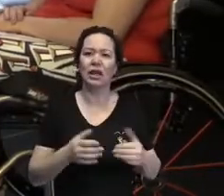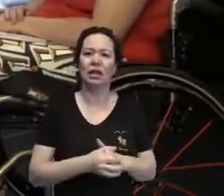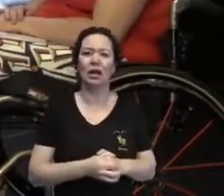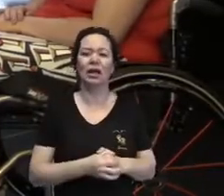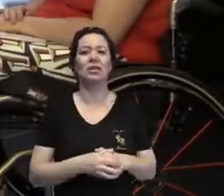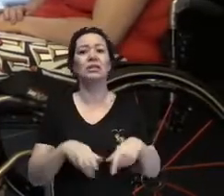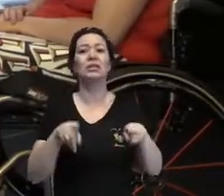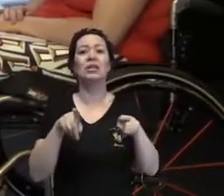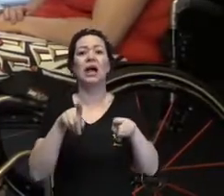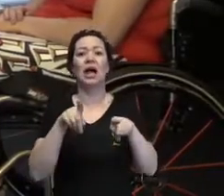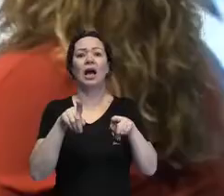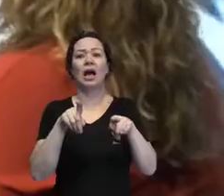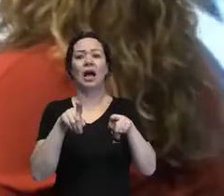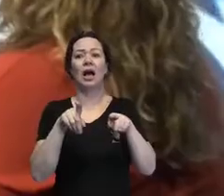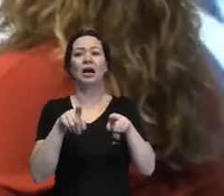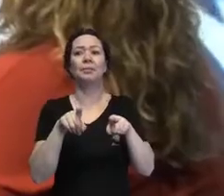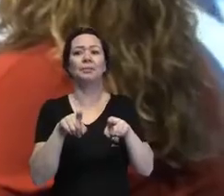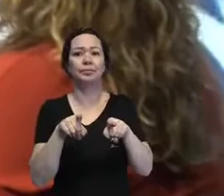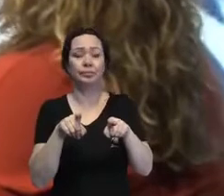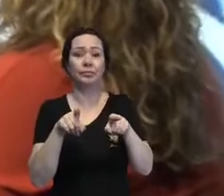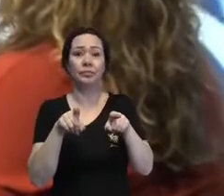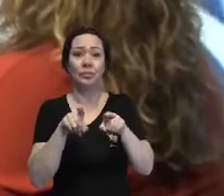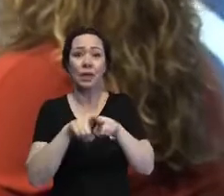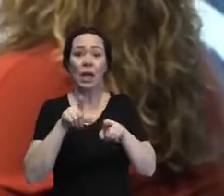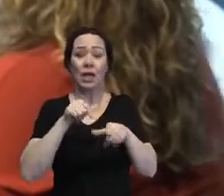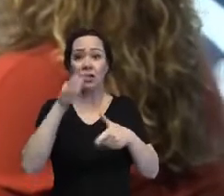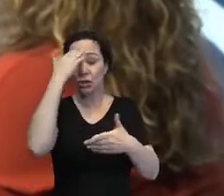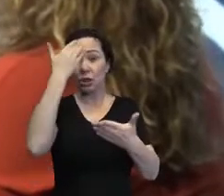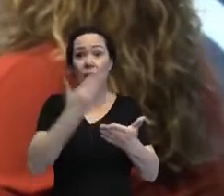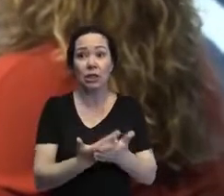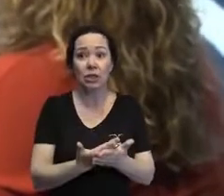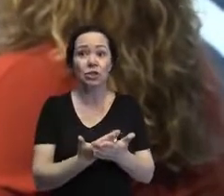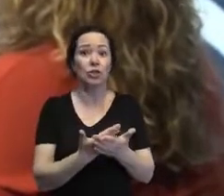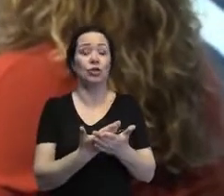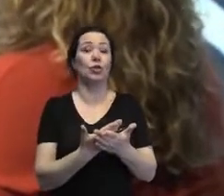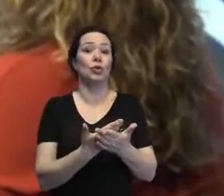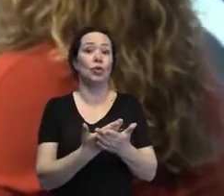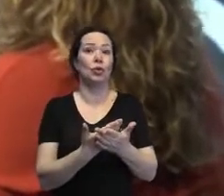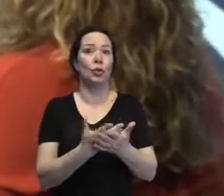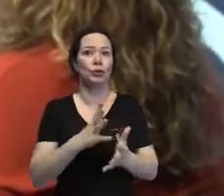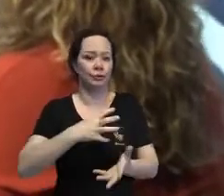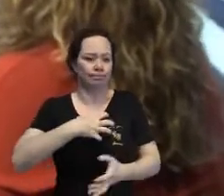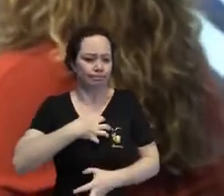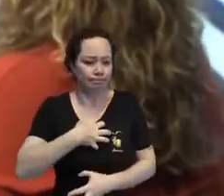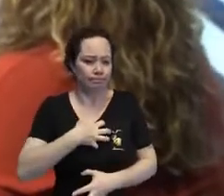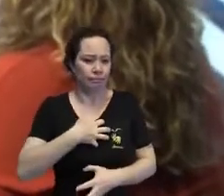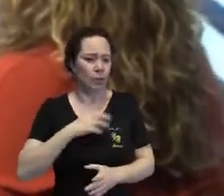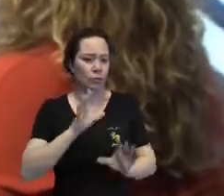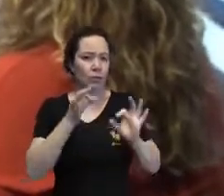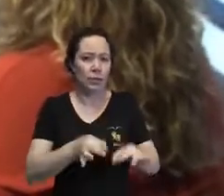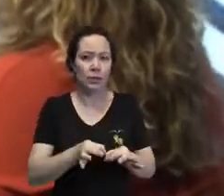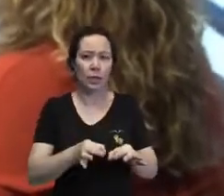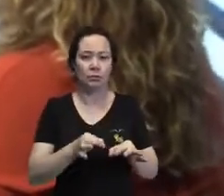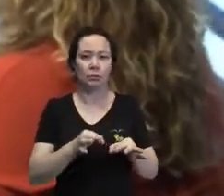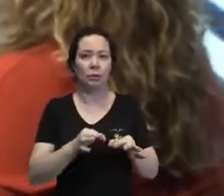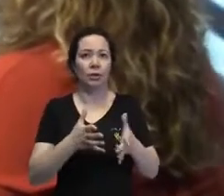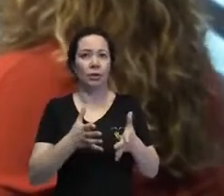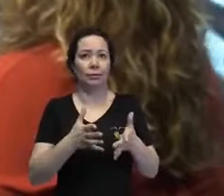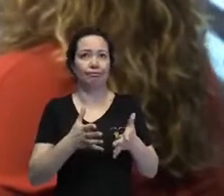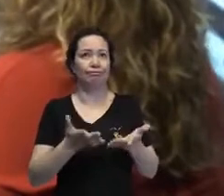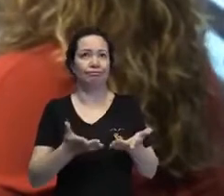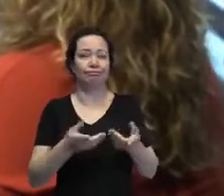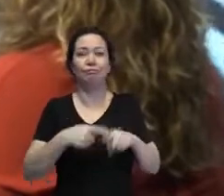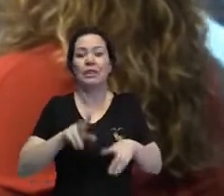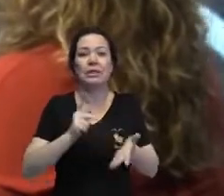E aí a gente ficou acreditando nessa coisa de se sentir inadequado, quando na verdade eu acho que